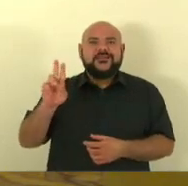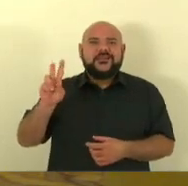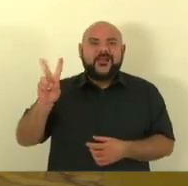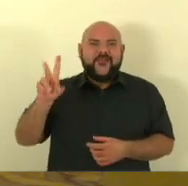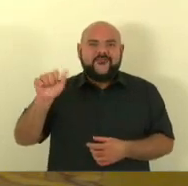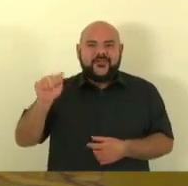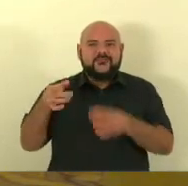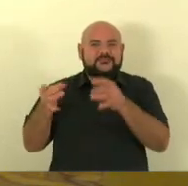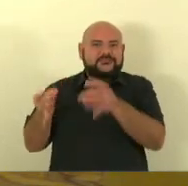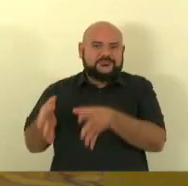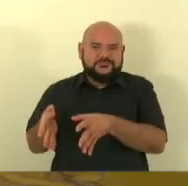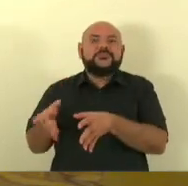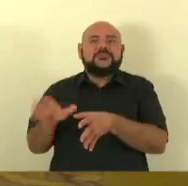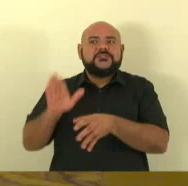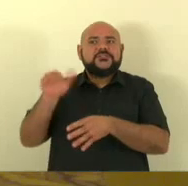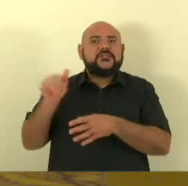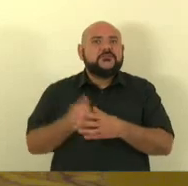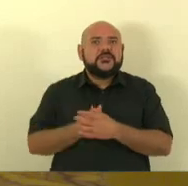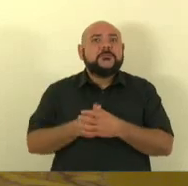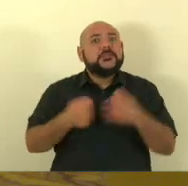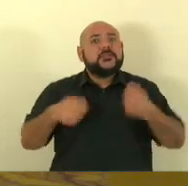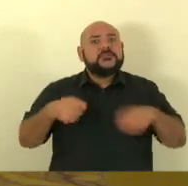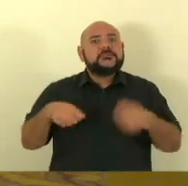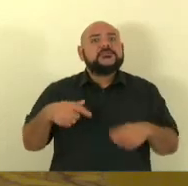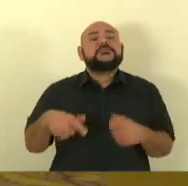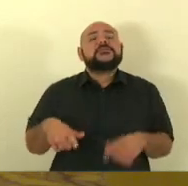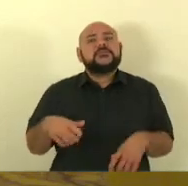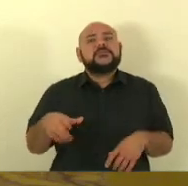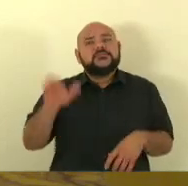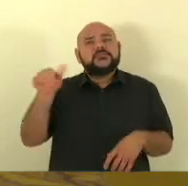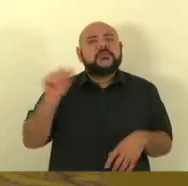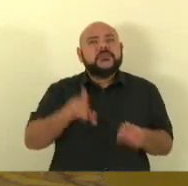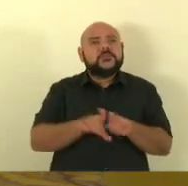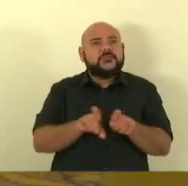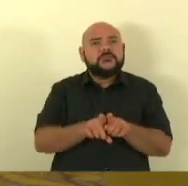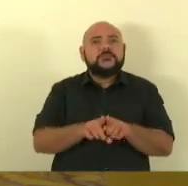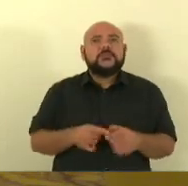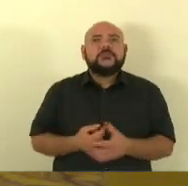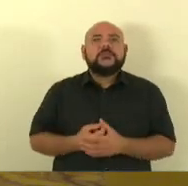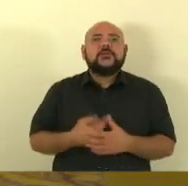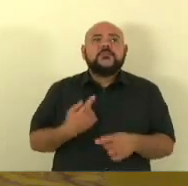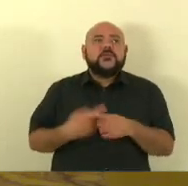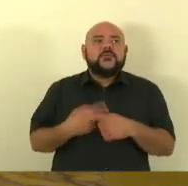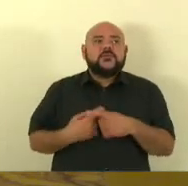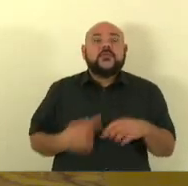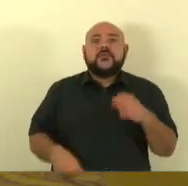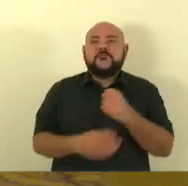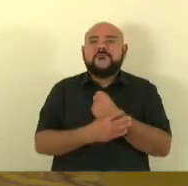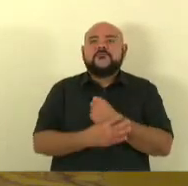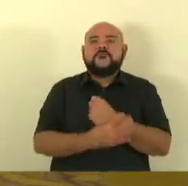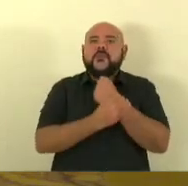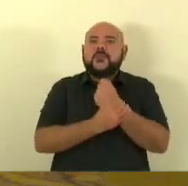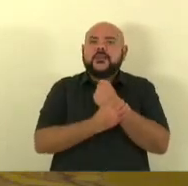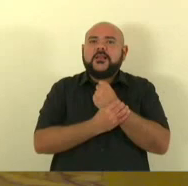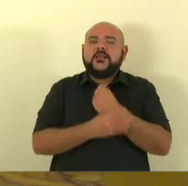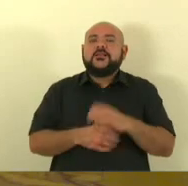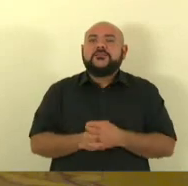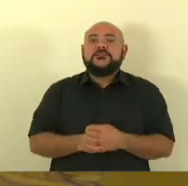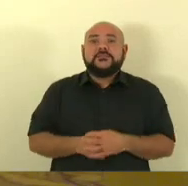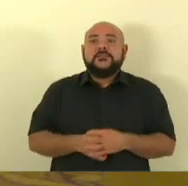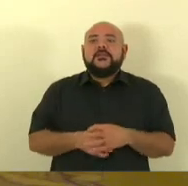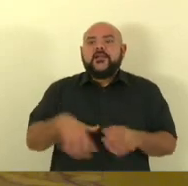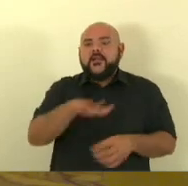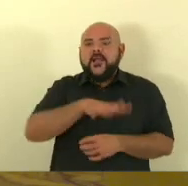chamado cadastro de reserva porque é importante porque fortalece esse instrumento de investigação